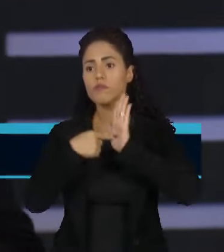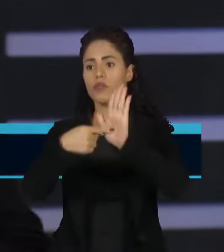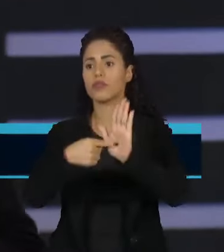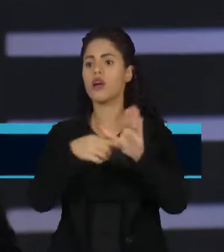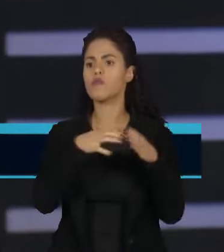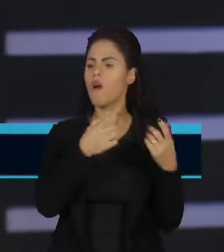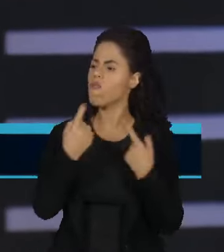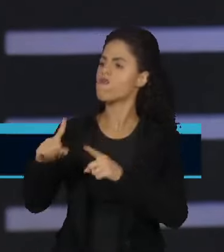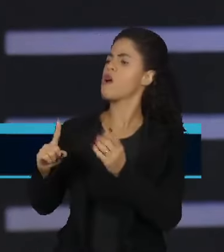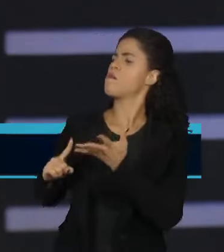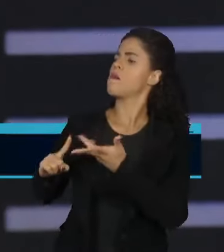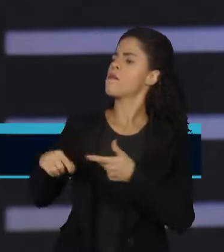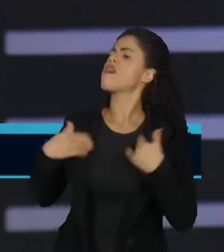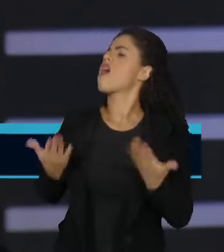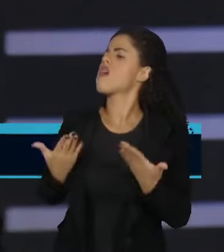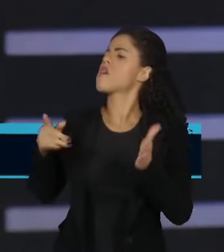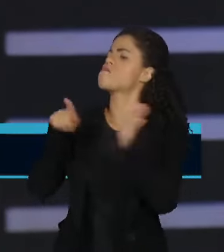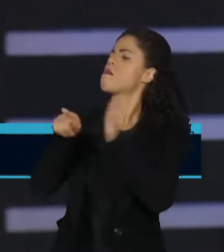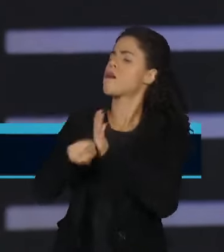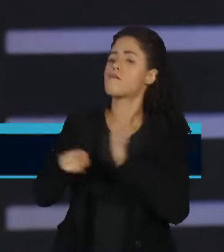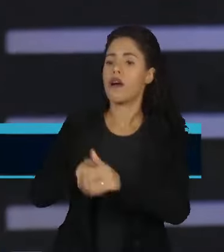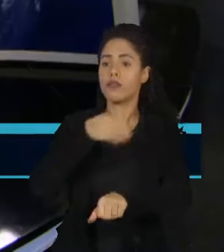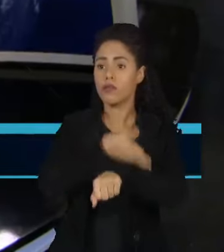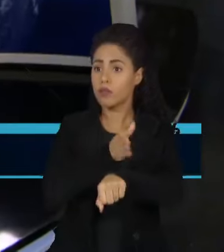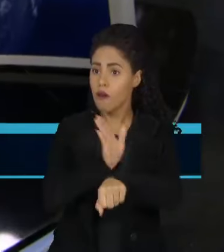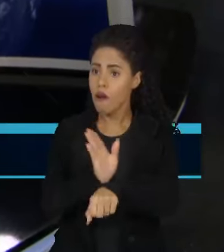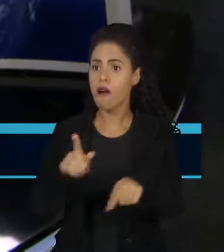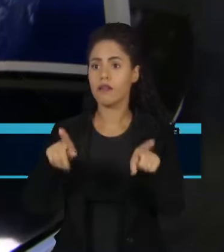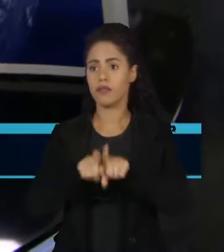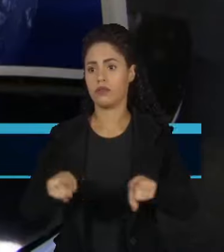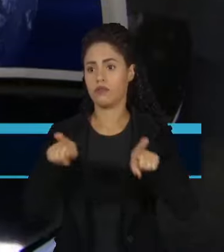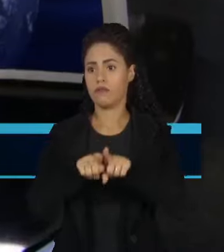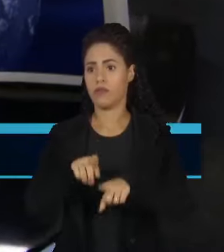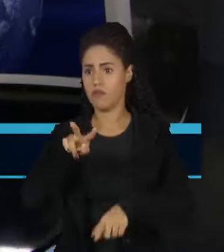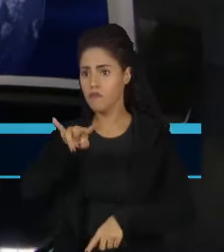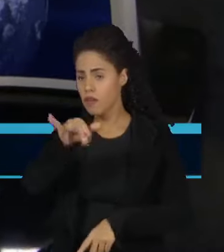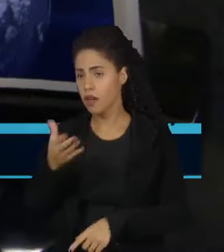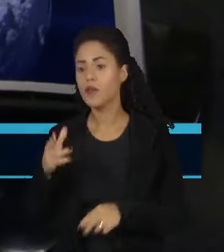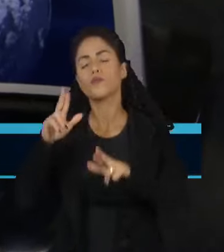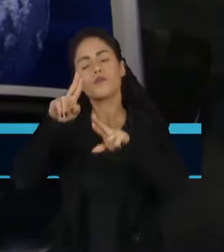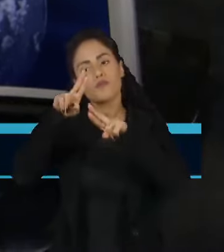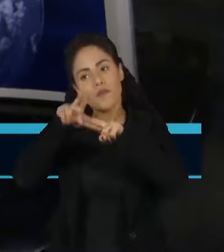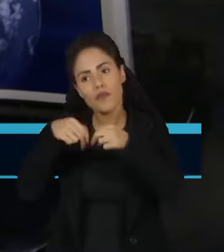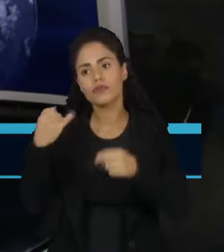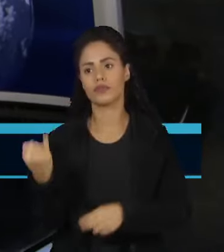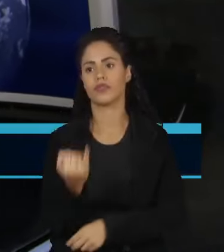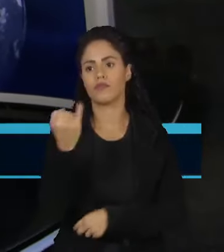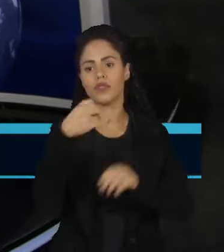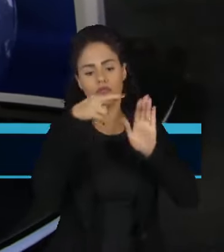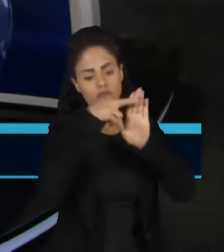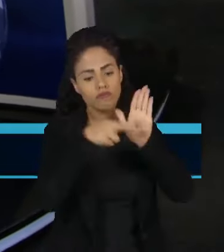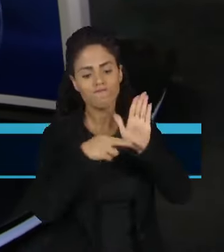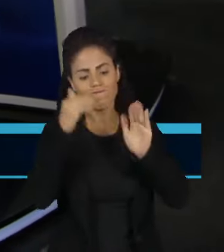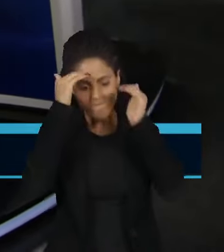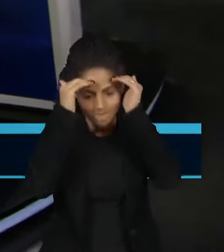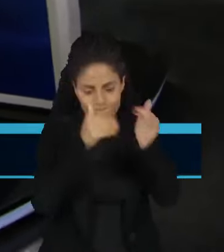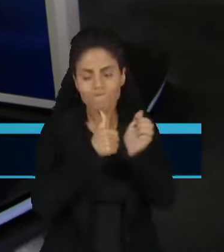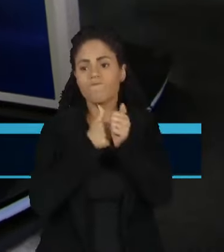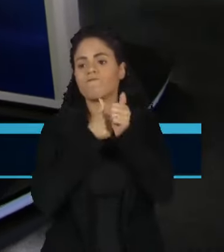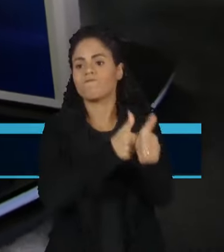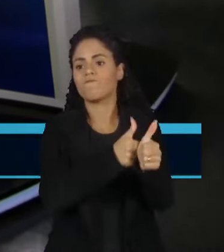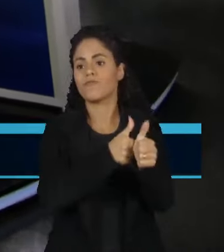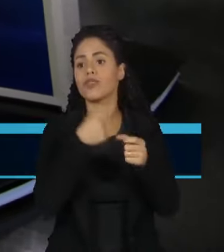vai questionar cada vez mais a captura do processo eleitoral. Por isso é tão importante manter as regras do jogo. Processos